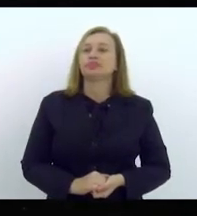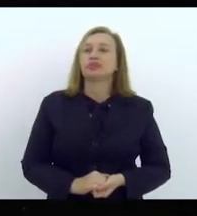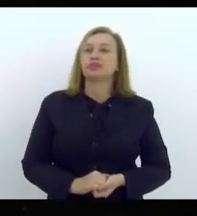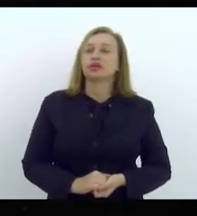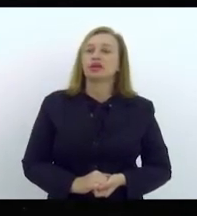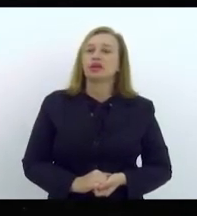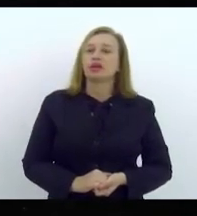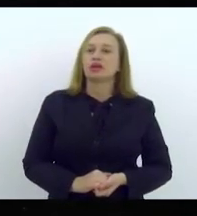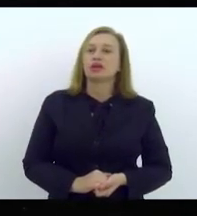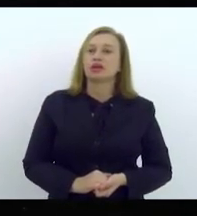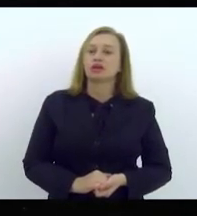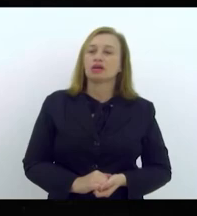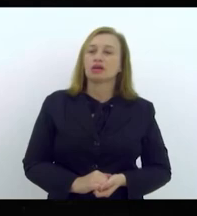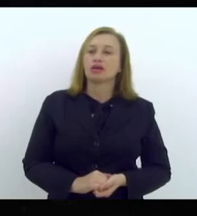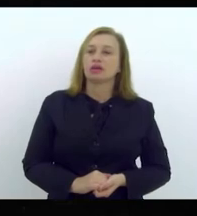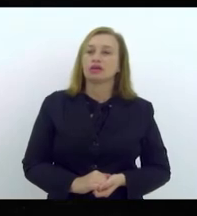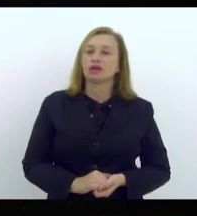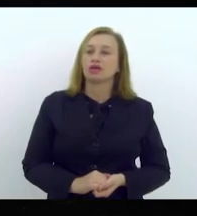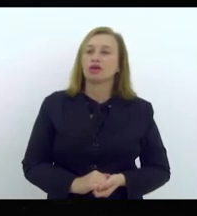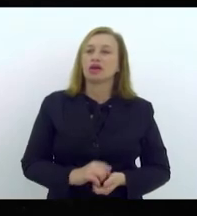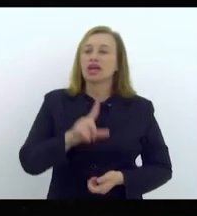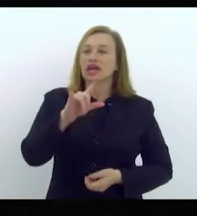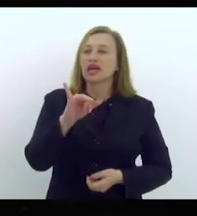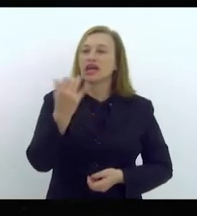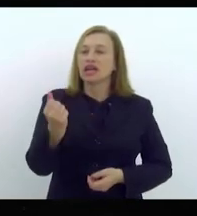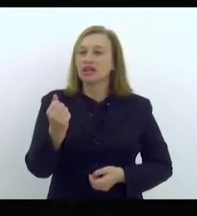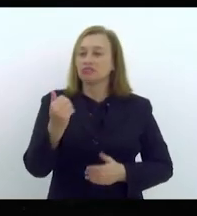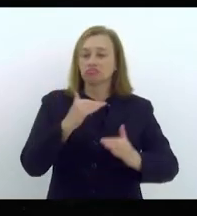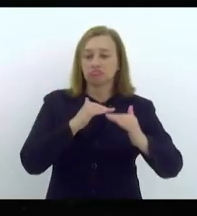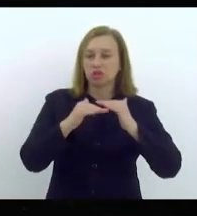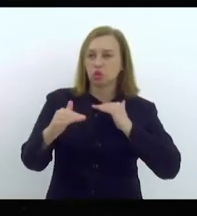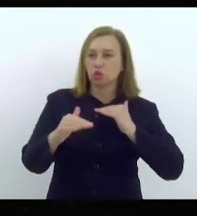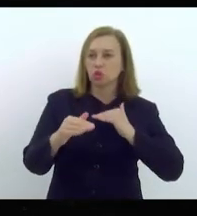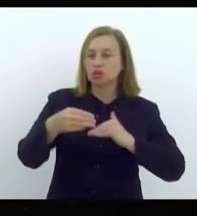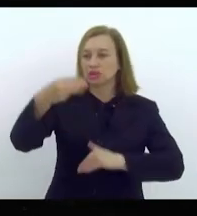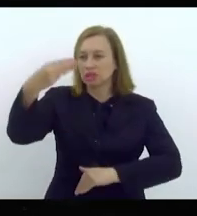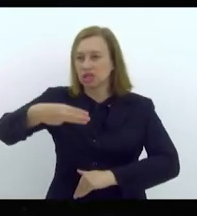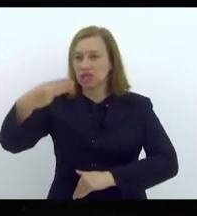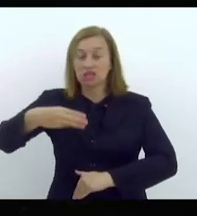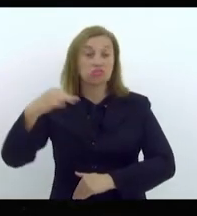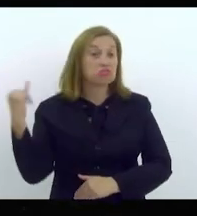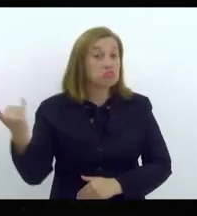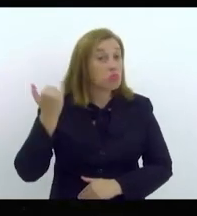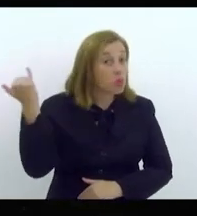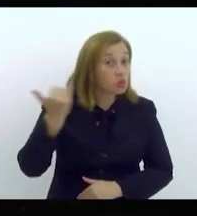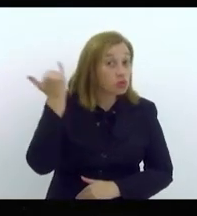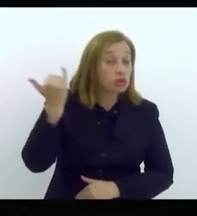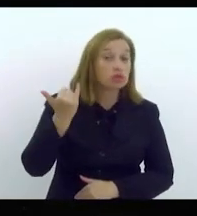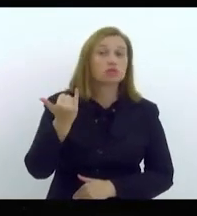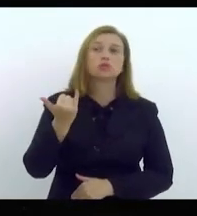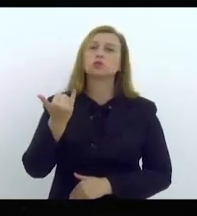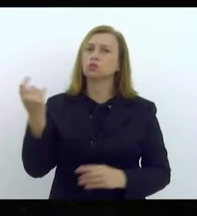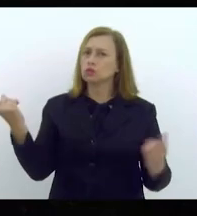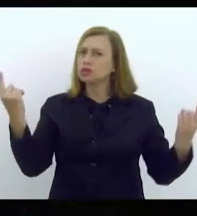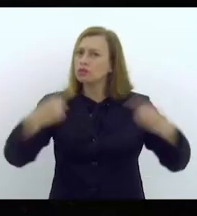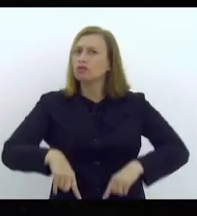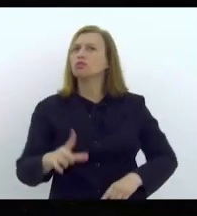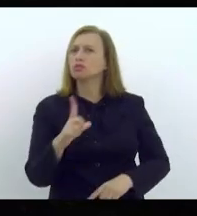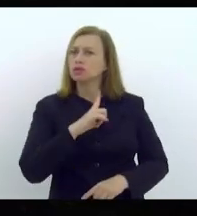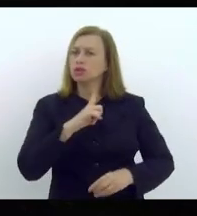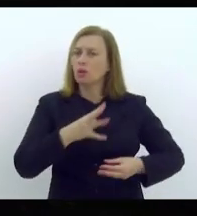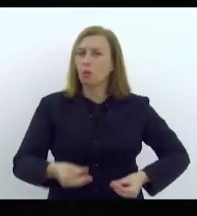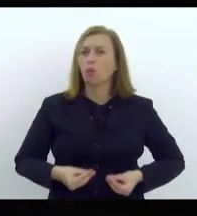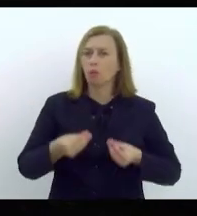defesa da linha 3 do metrô, que é tão importante. Nós temos esse desafio de fazer essa